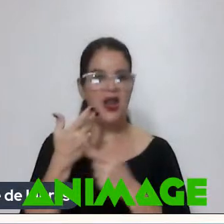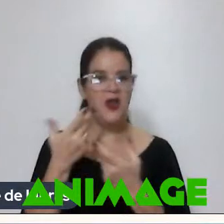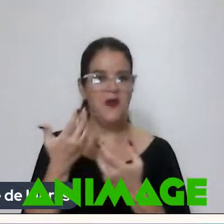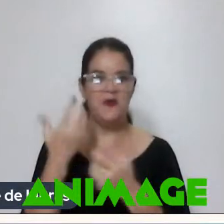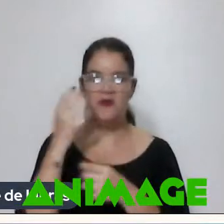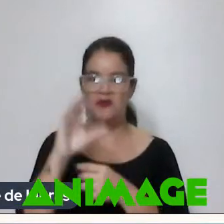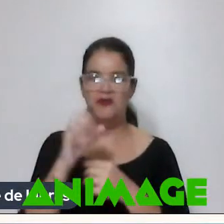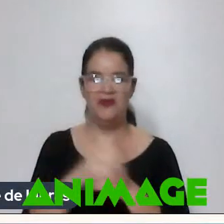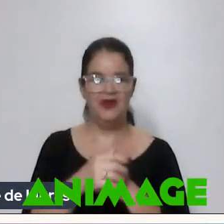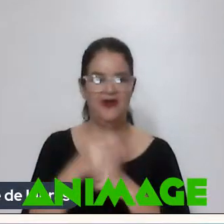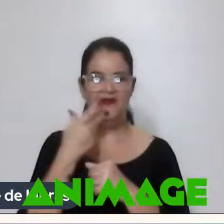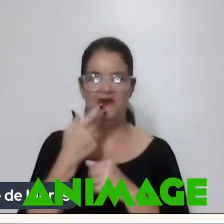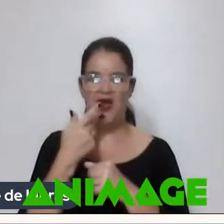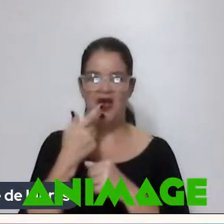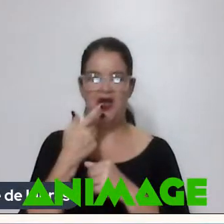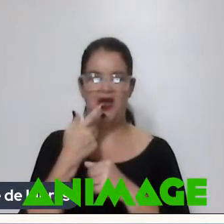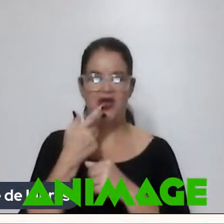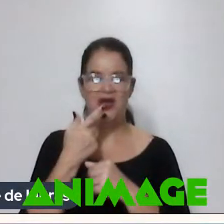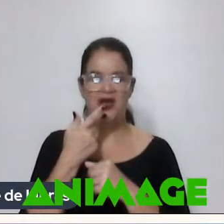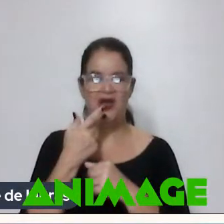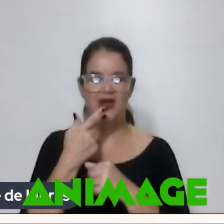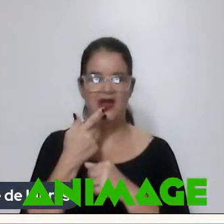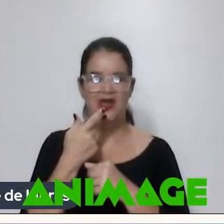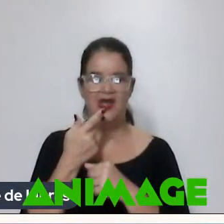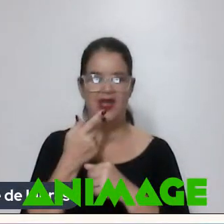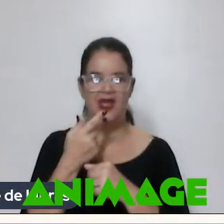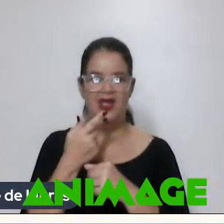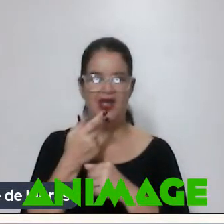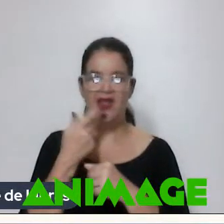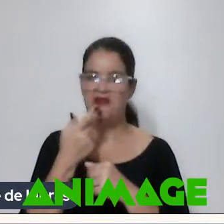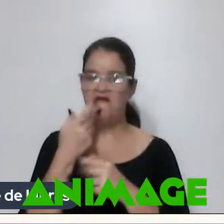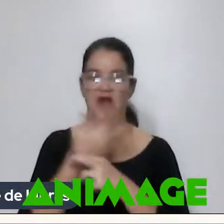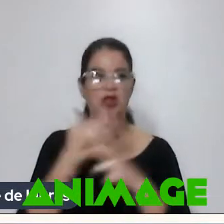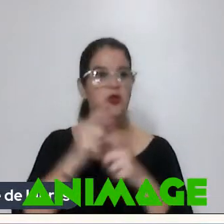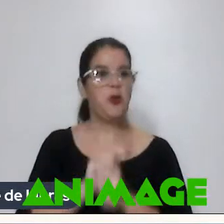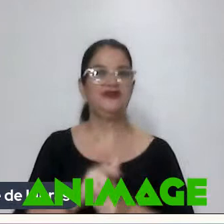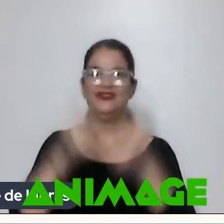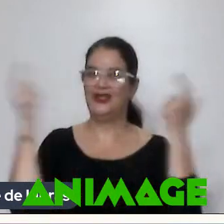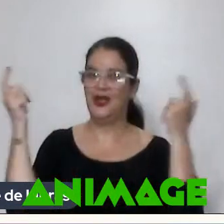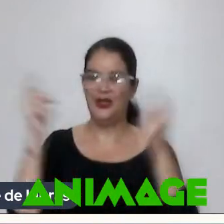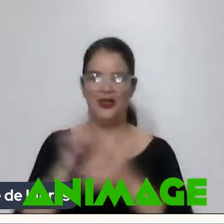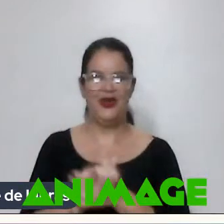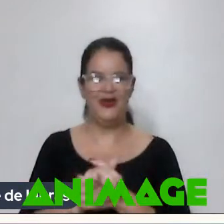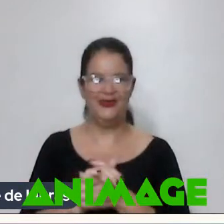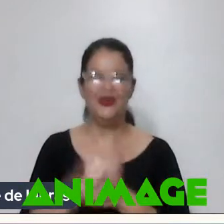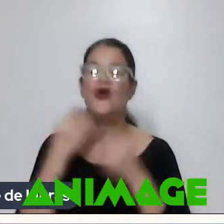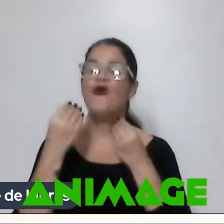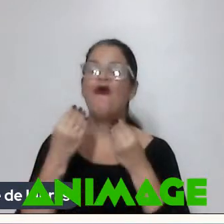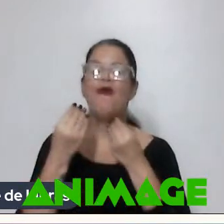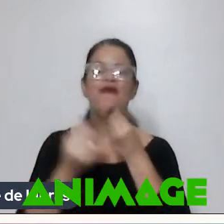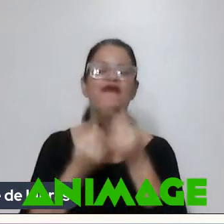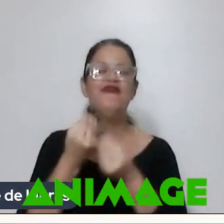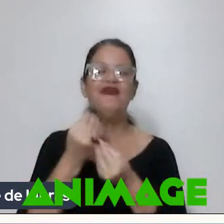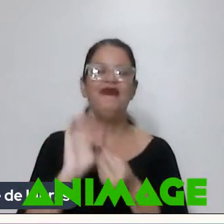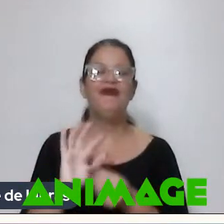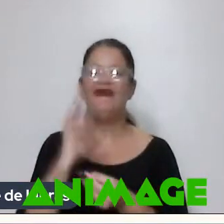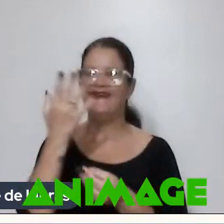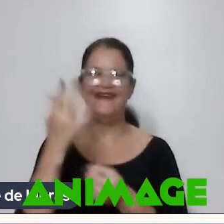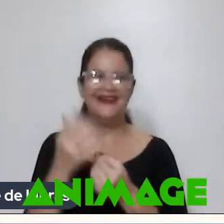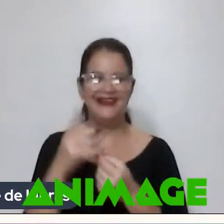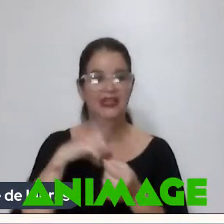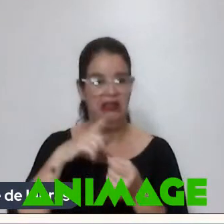E foi uma coisa Um pouco Assim Ele falando Parece muito grandiosa Então Como é que Podemos dizer Que temos uma